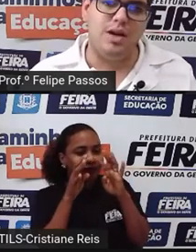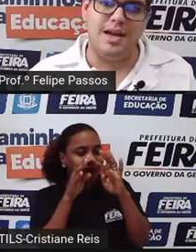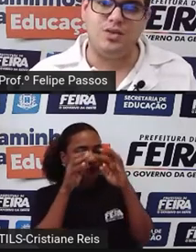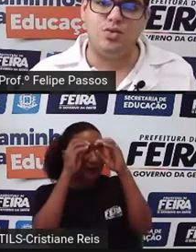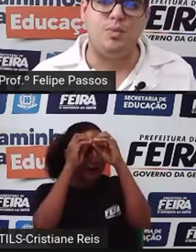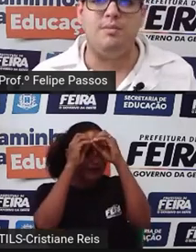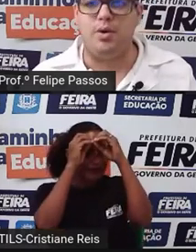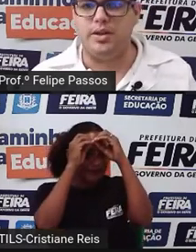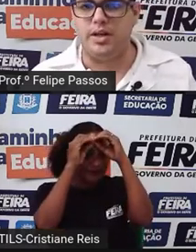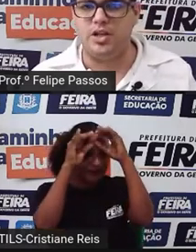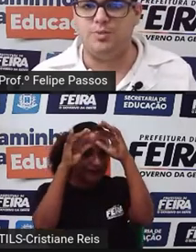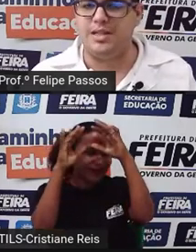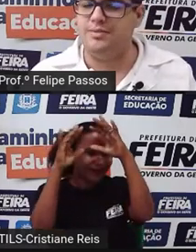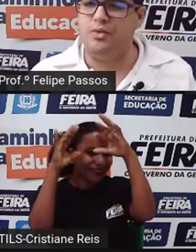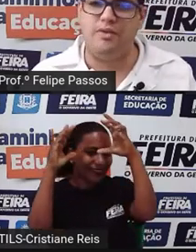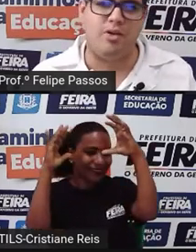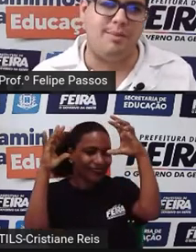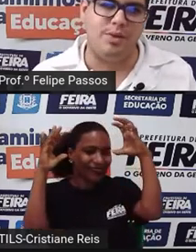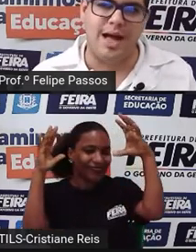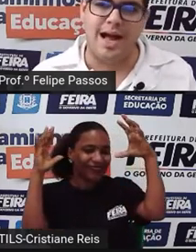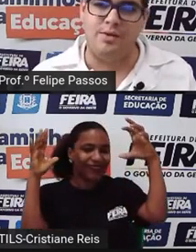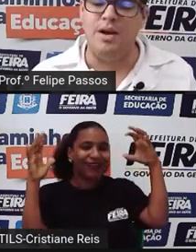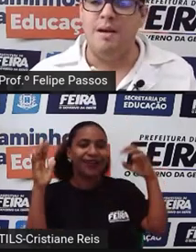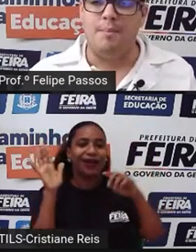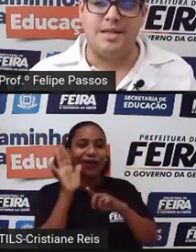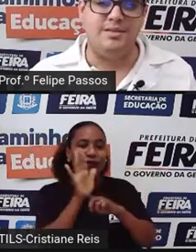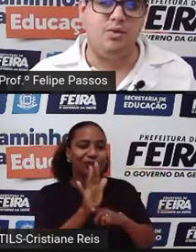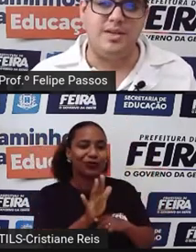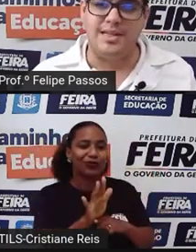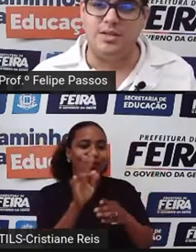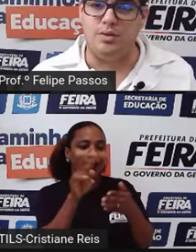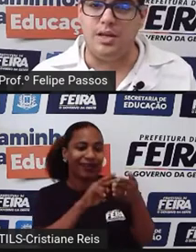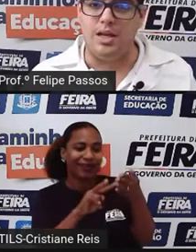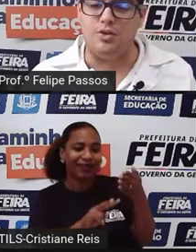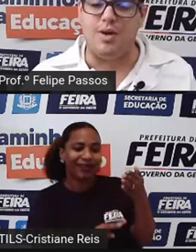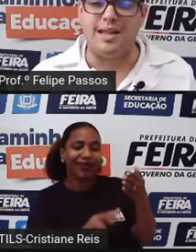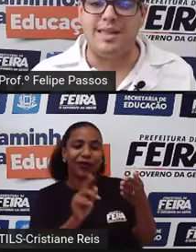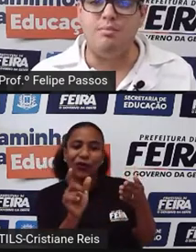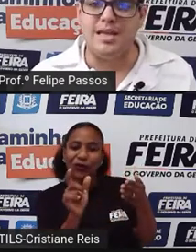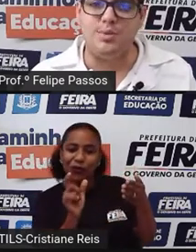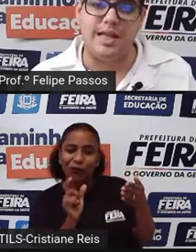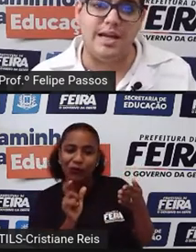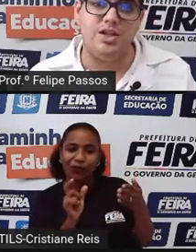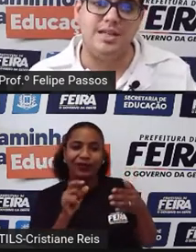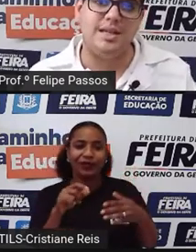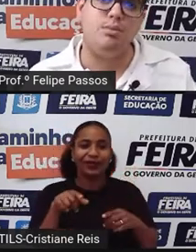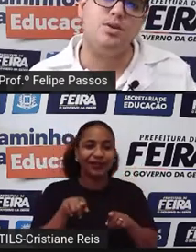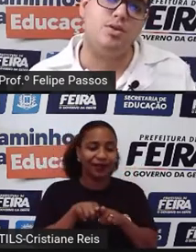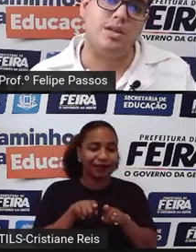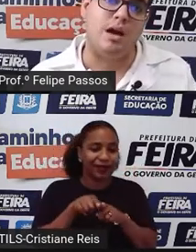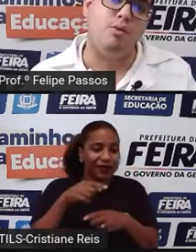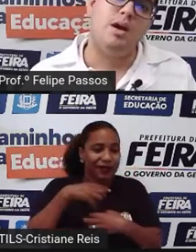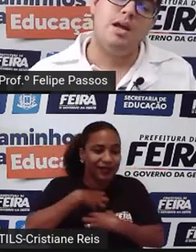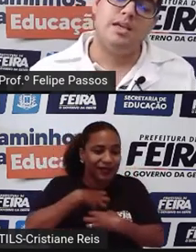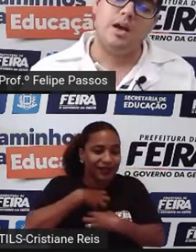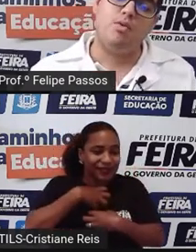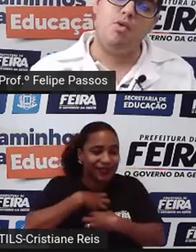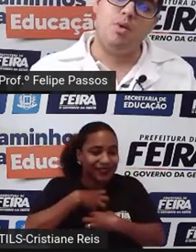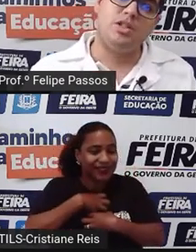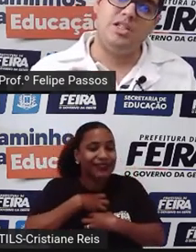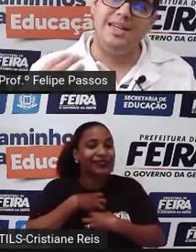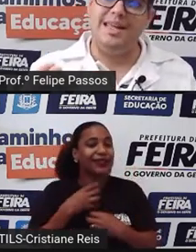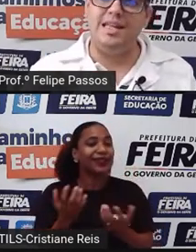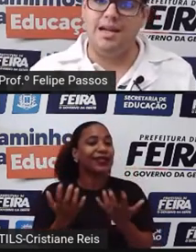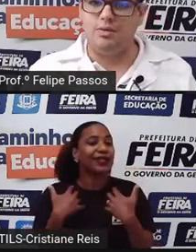de leitura é super importante para desenvolver vocabulário, para desenvolver senso crítico, até mesmo inteligência emocional, que é